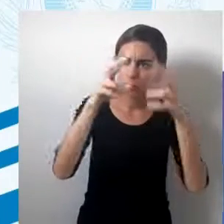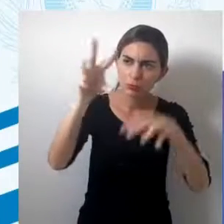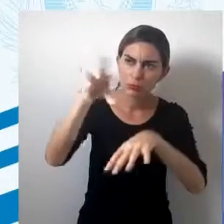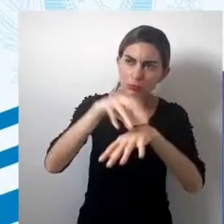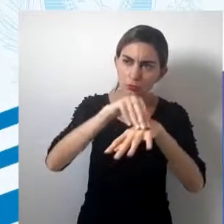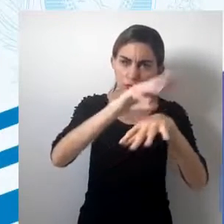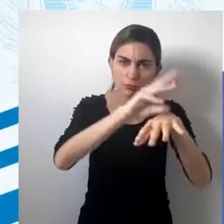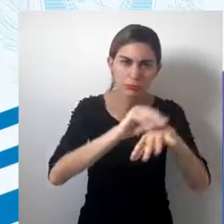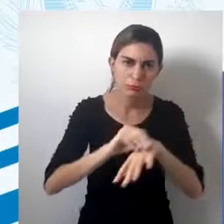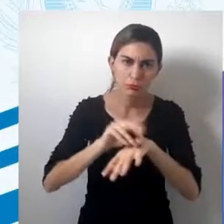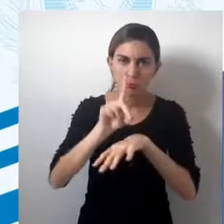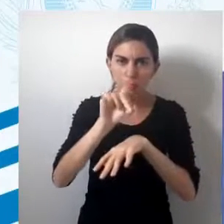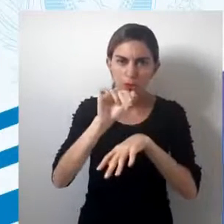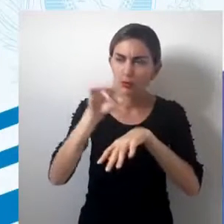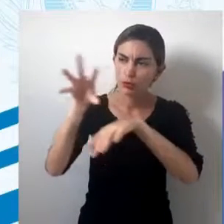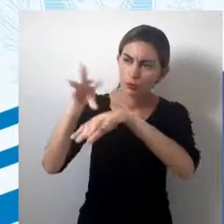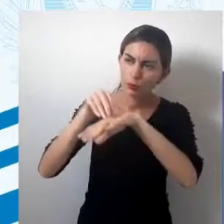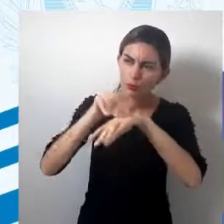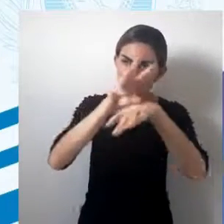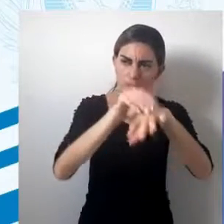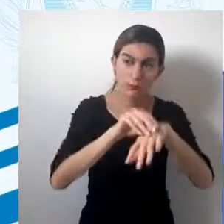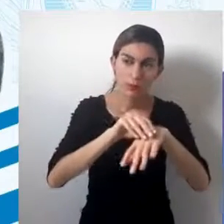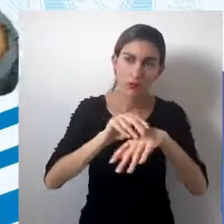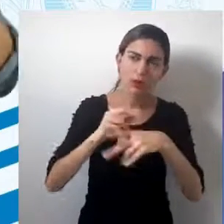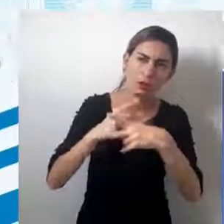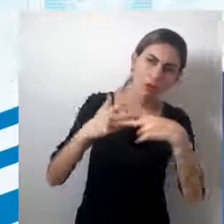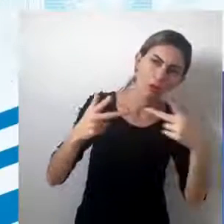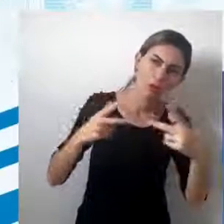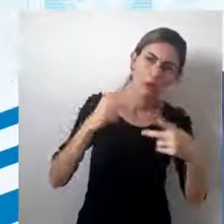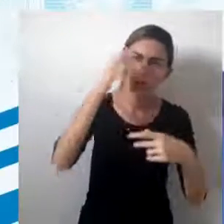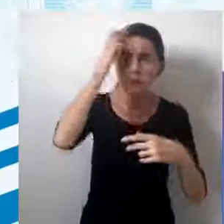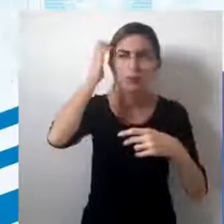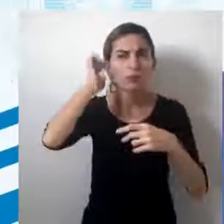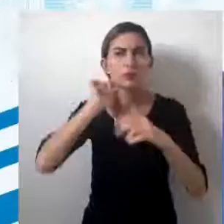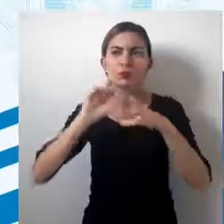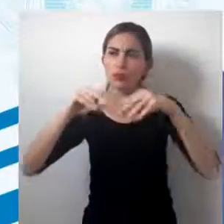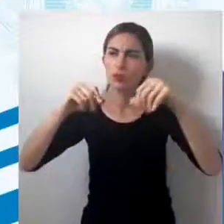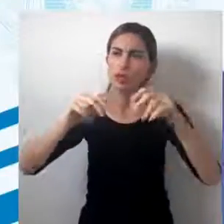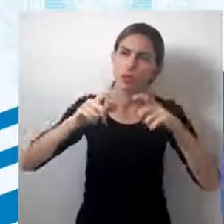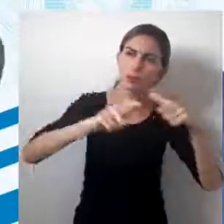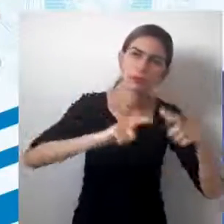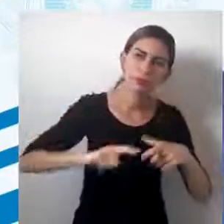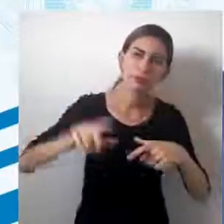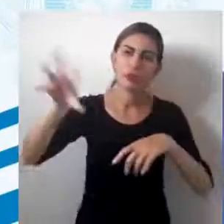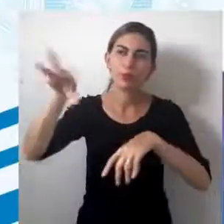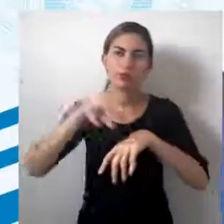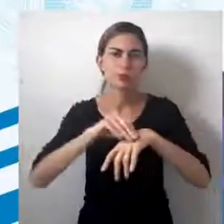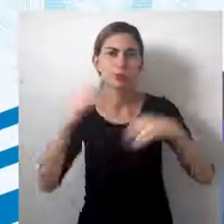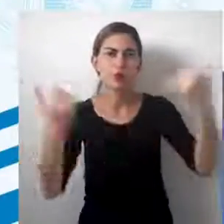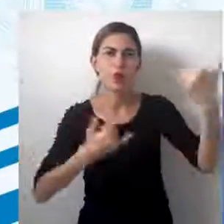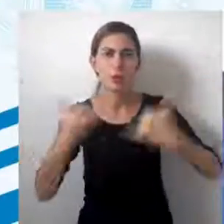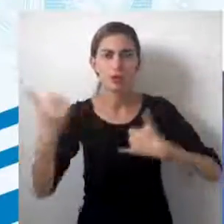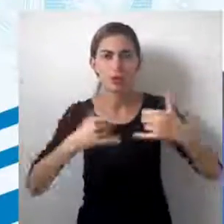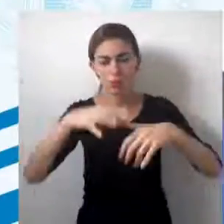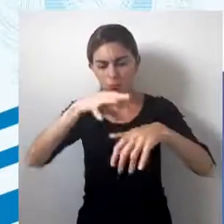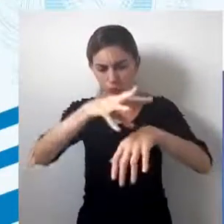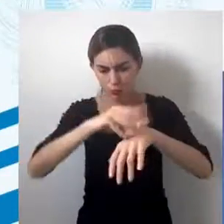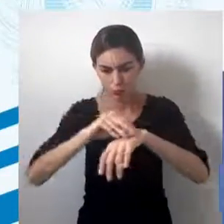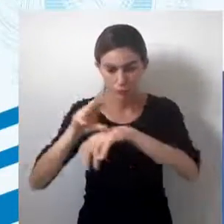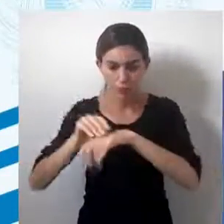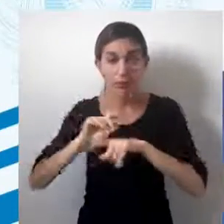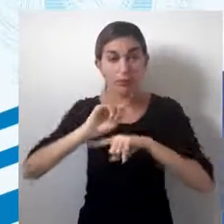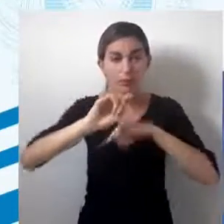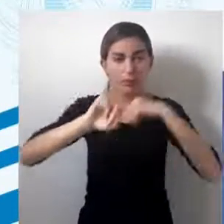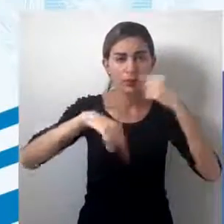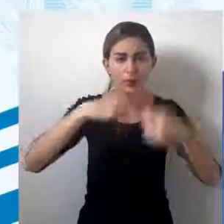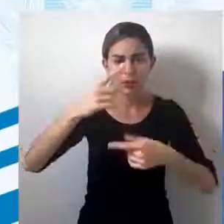do emprego de dados, ou seja, a gente tem elementos sobre a superfície, dados e informações sobre a superfície da